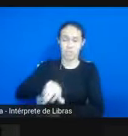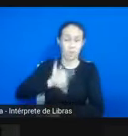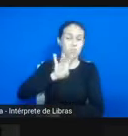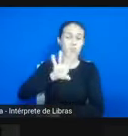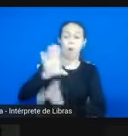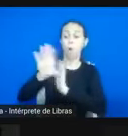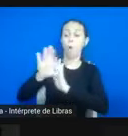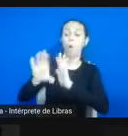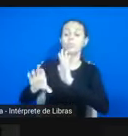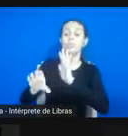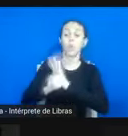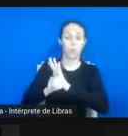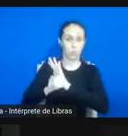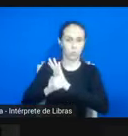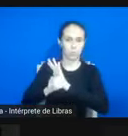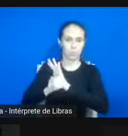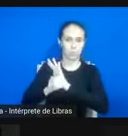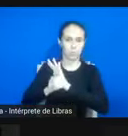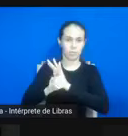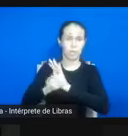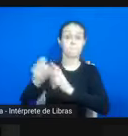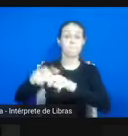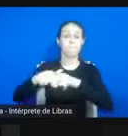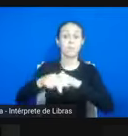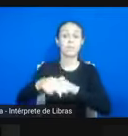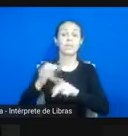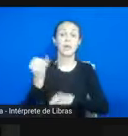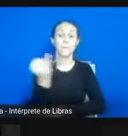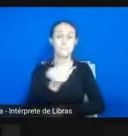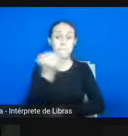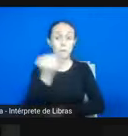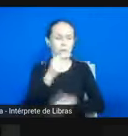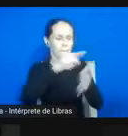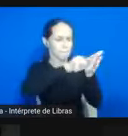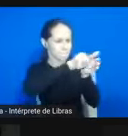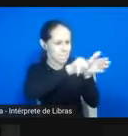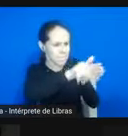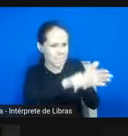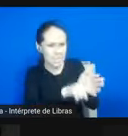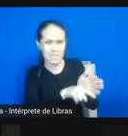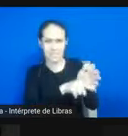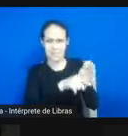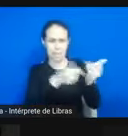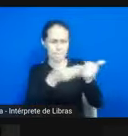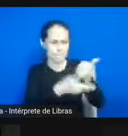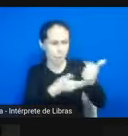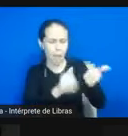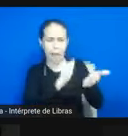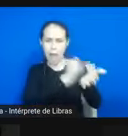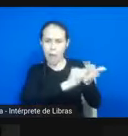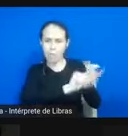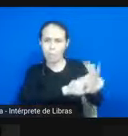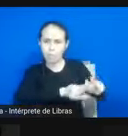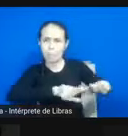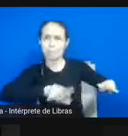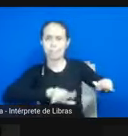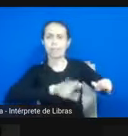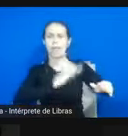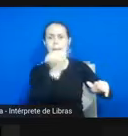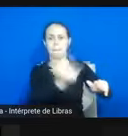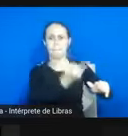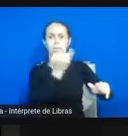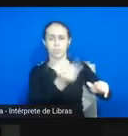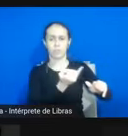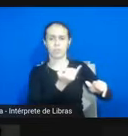Isso é importante. Por isso, fontes e essas pesquisas são importantes, né? História vai servir para desnaturalizar